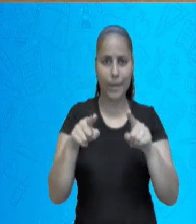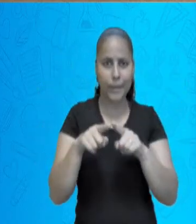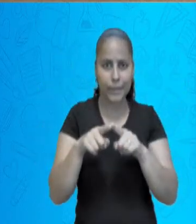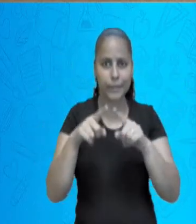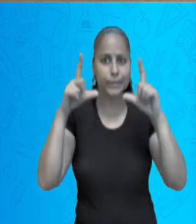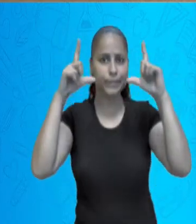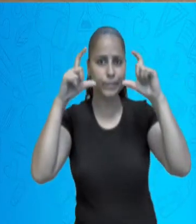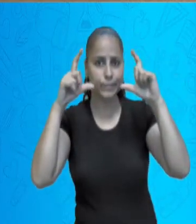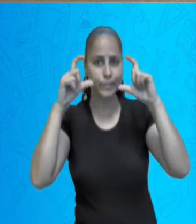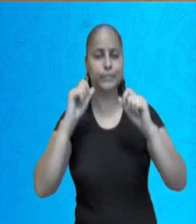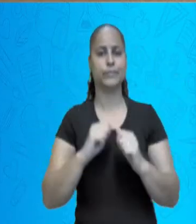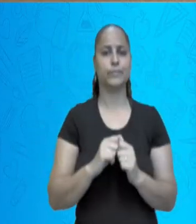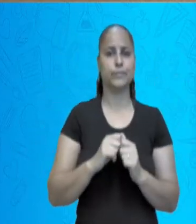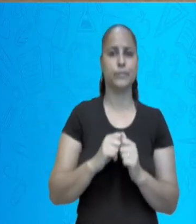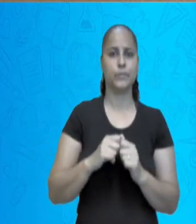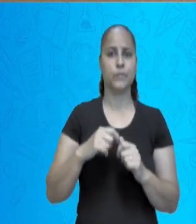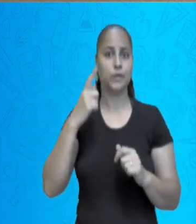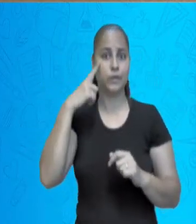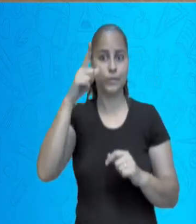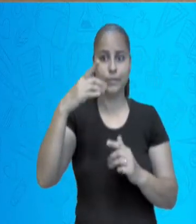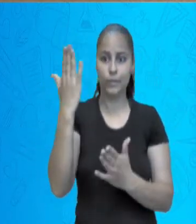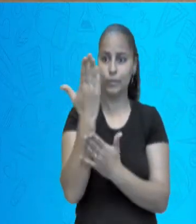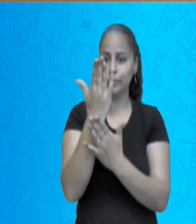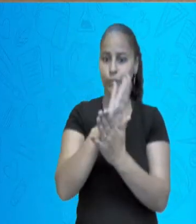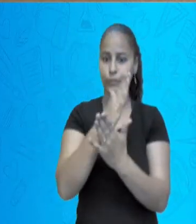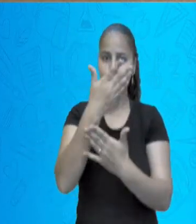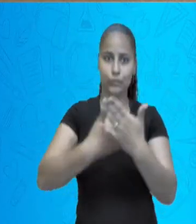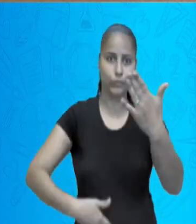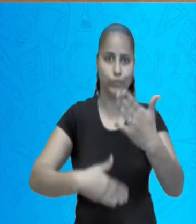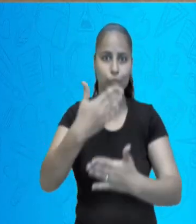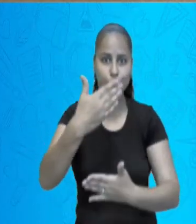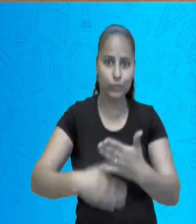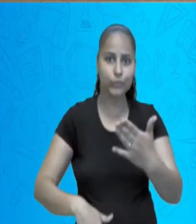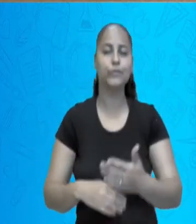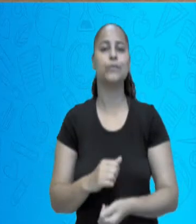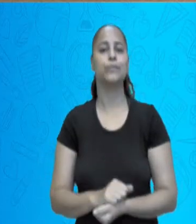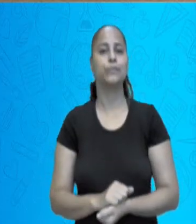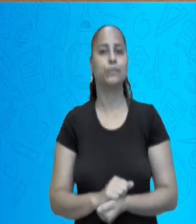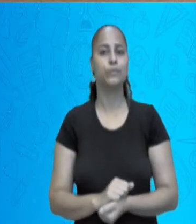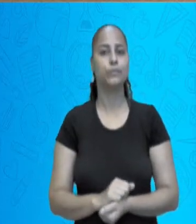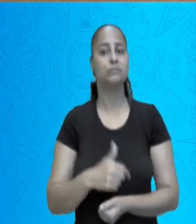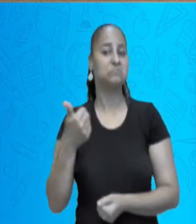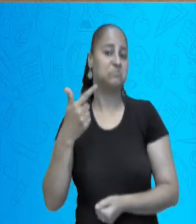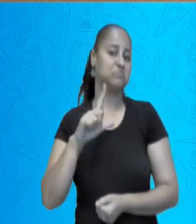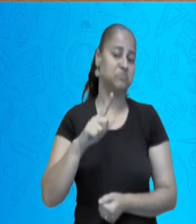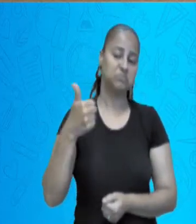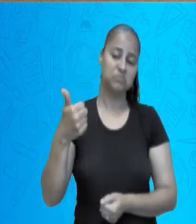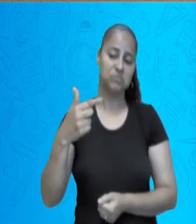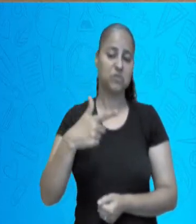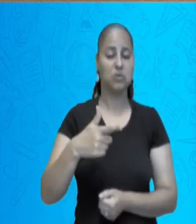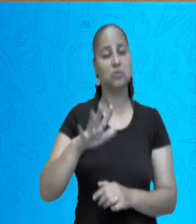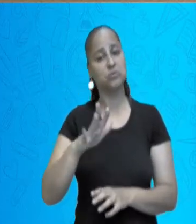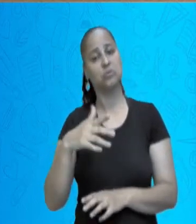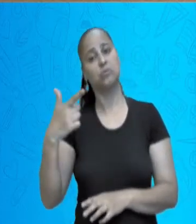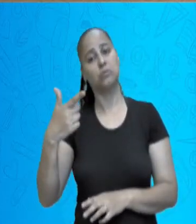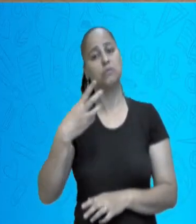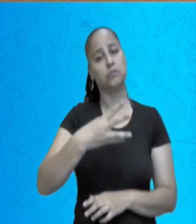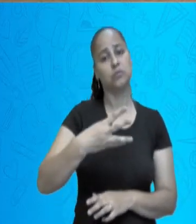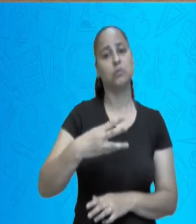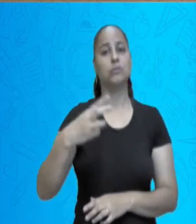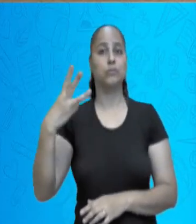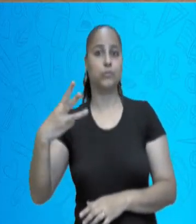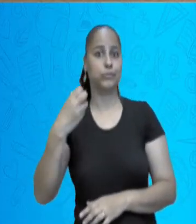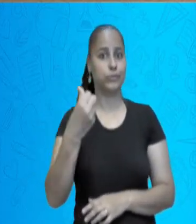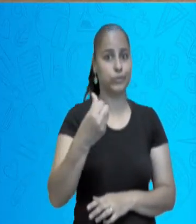daqui a pouco, que tinha que ter um filme, um filme, de 12, 24, ou 36